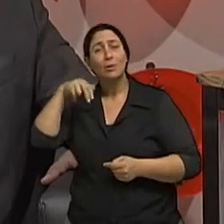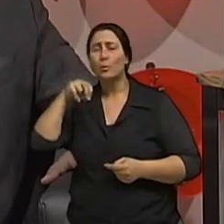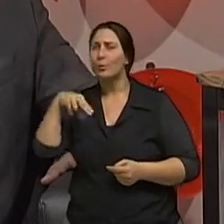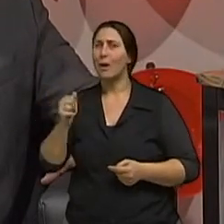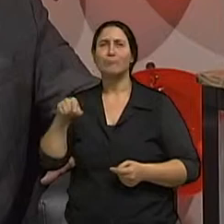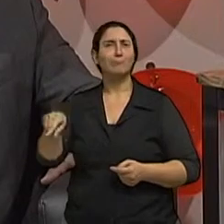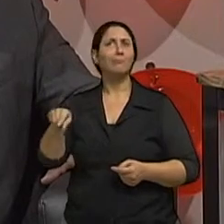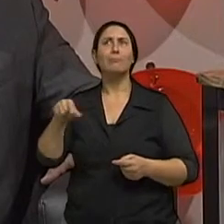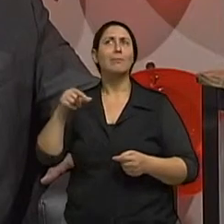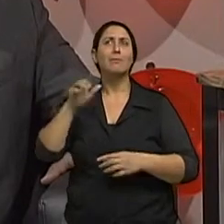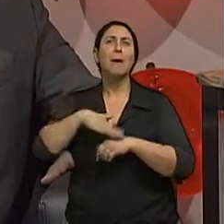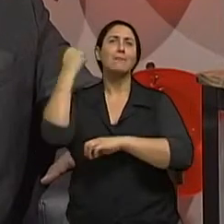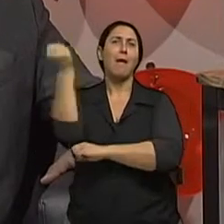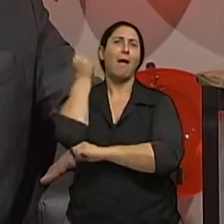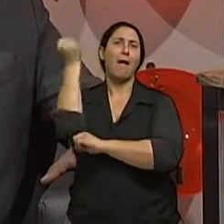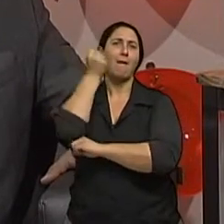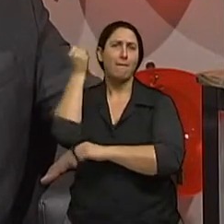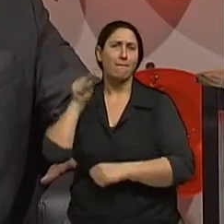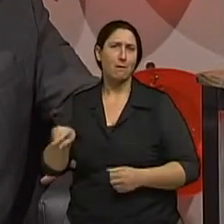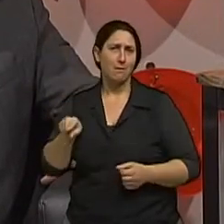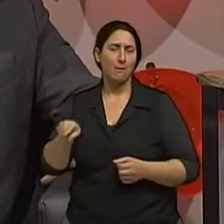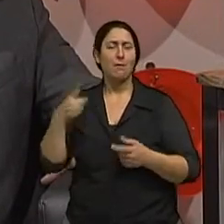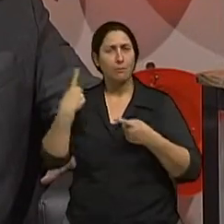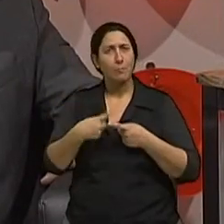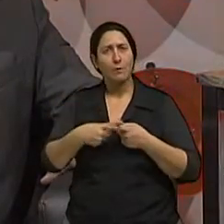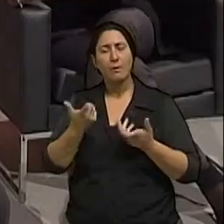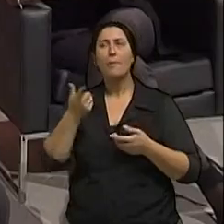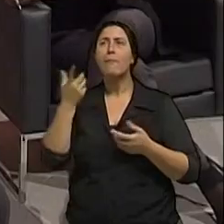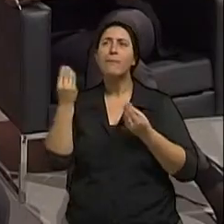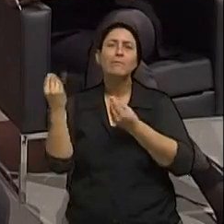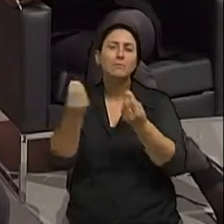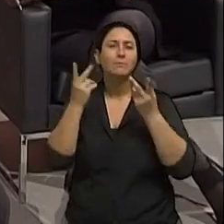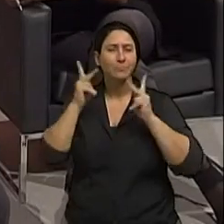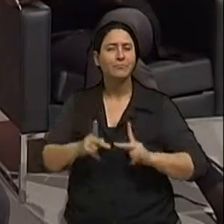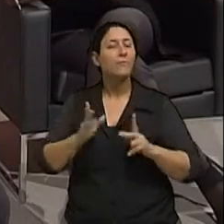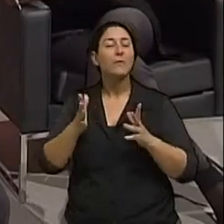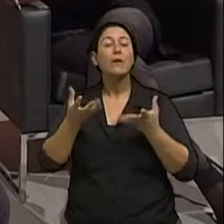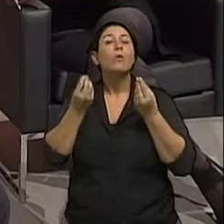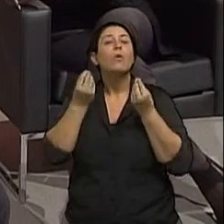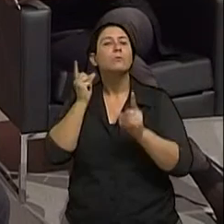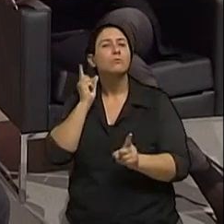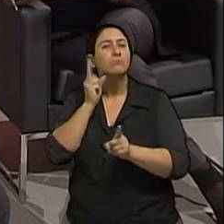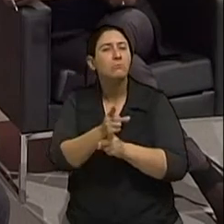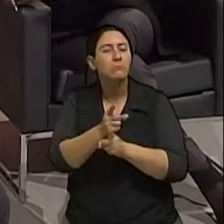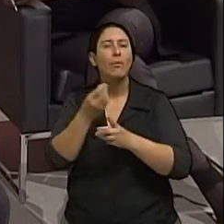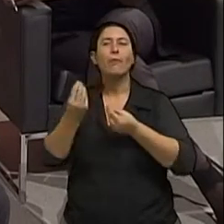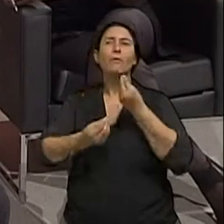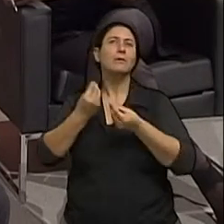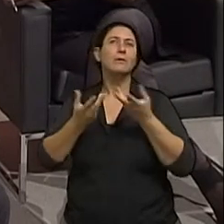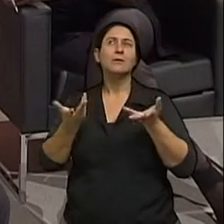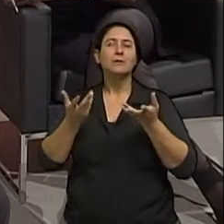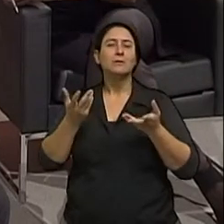não observado ou não rastreado pela população. E como é que a gente identifica que está havendo um processo ali?